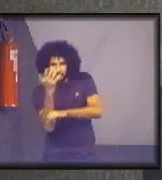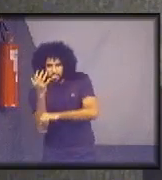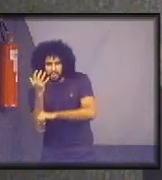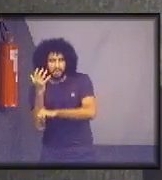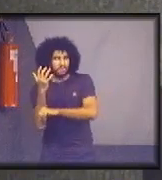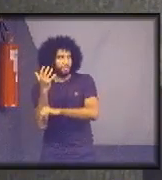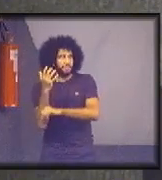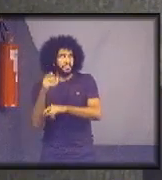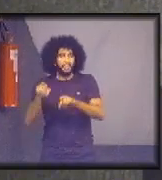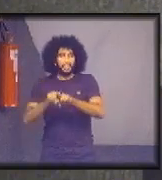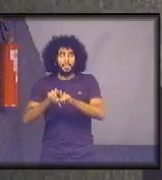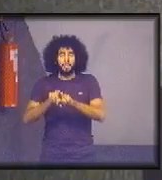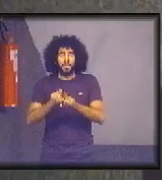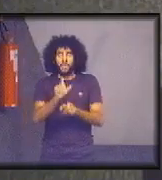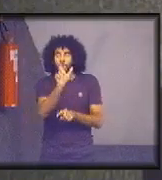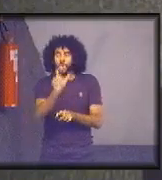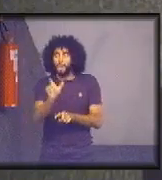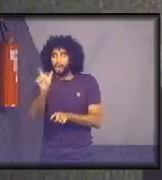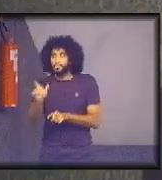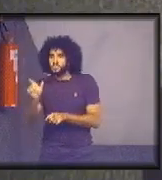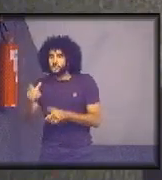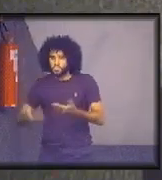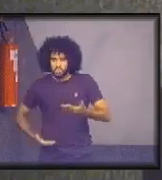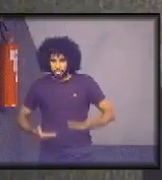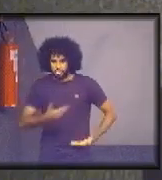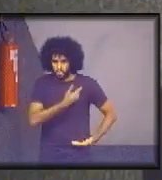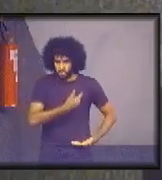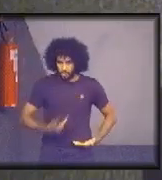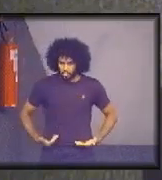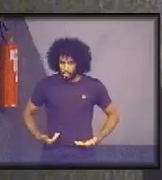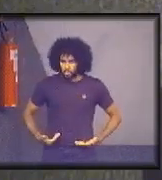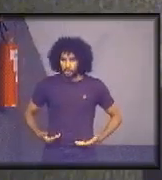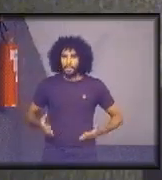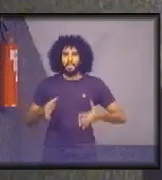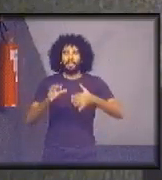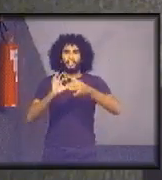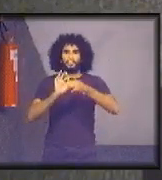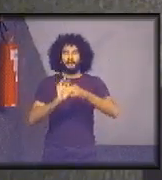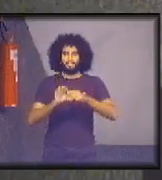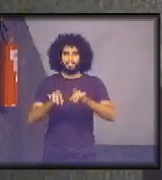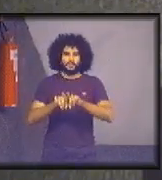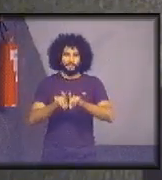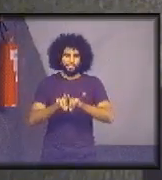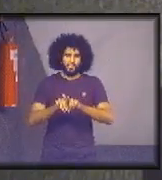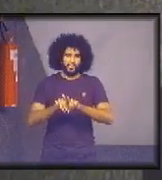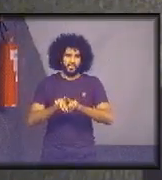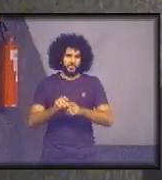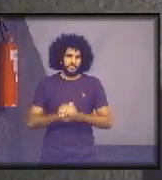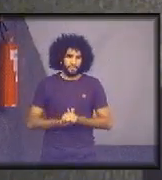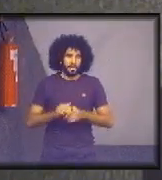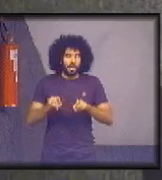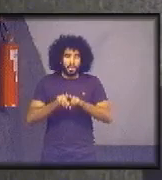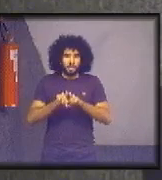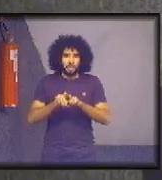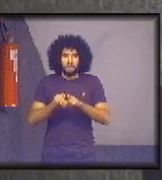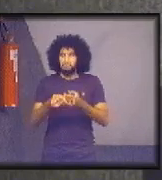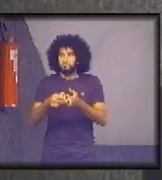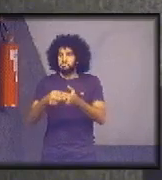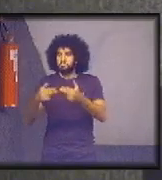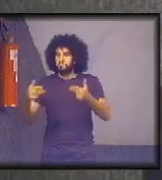de envolver os servidores, de envolver aspectos culturais,